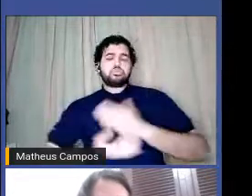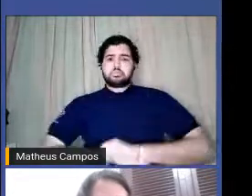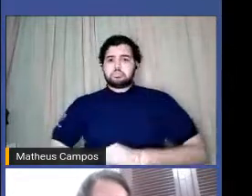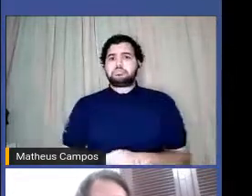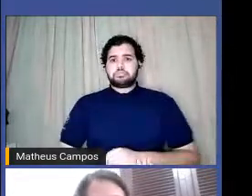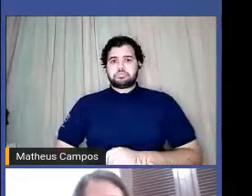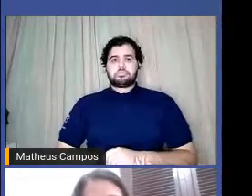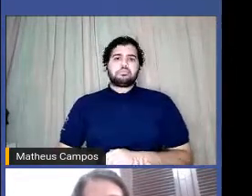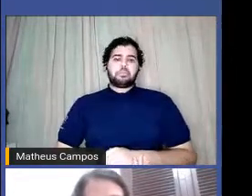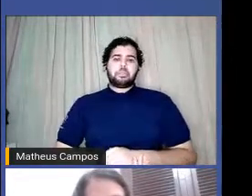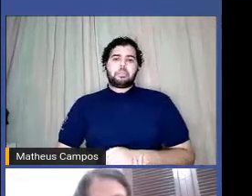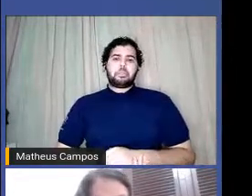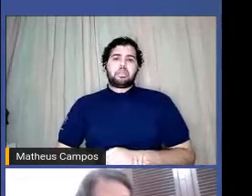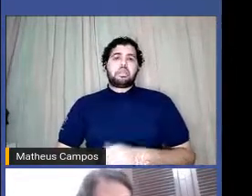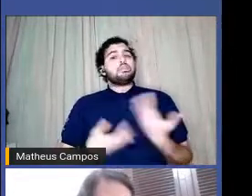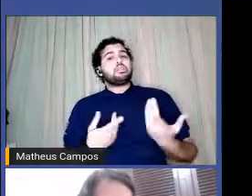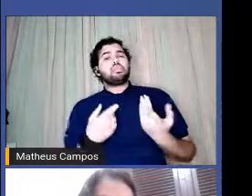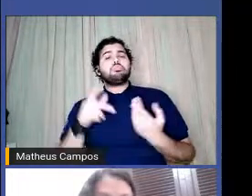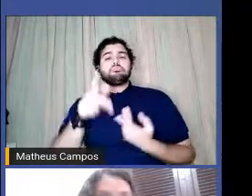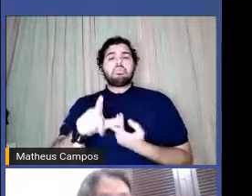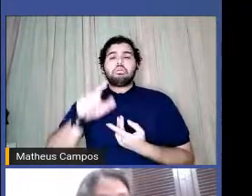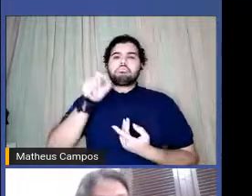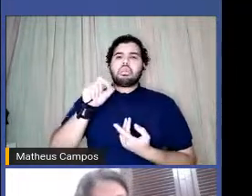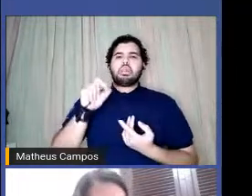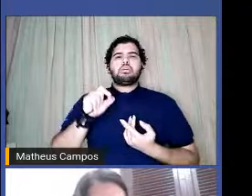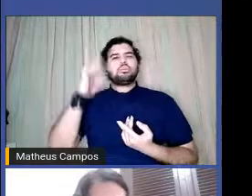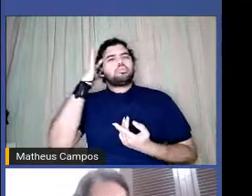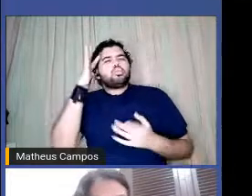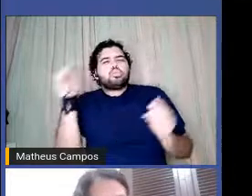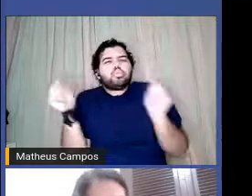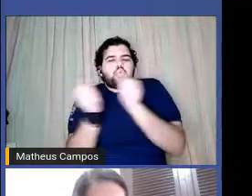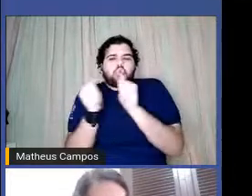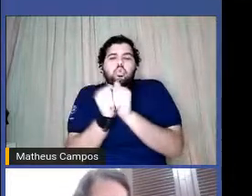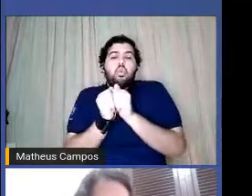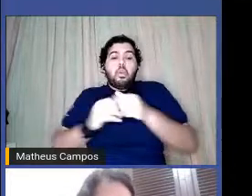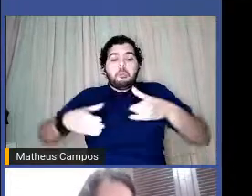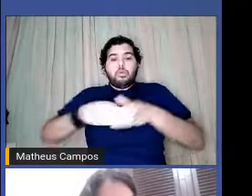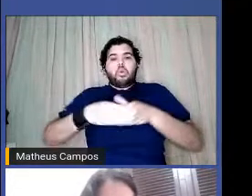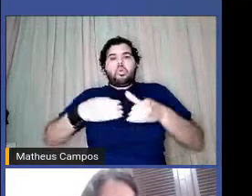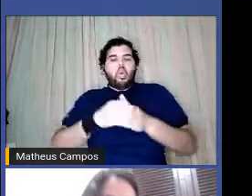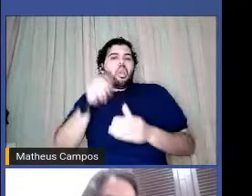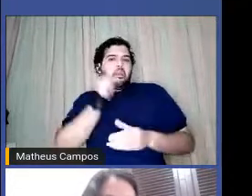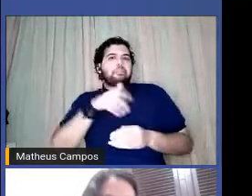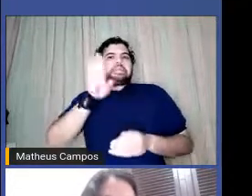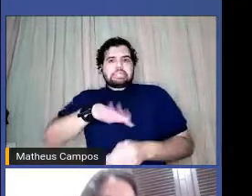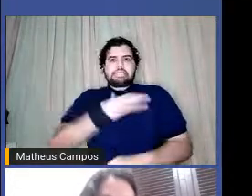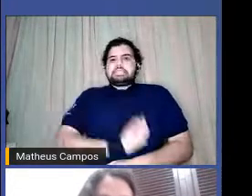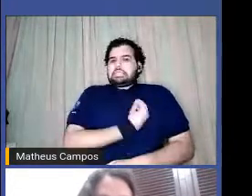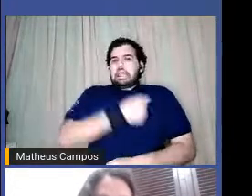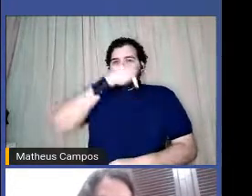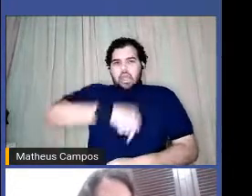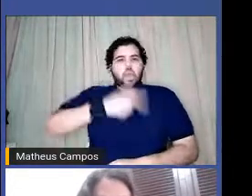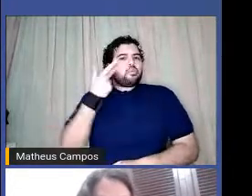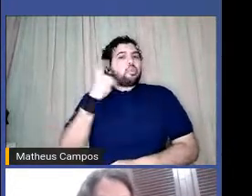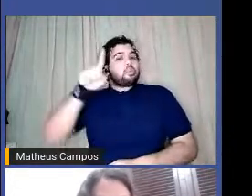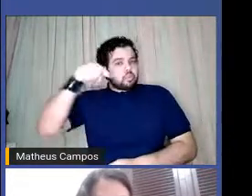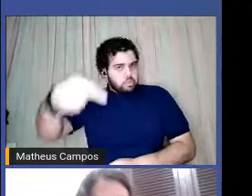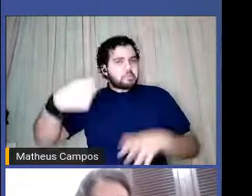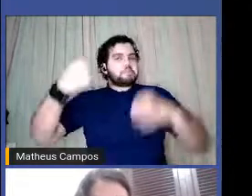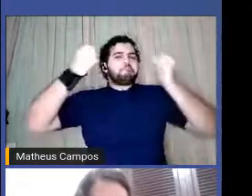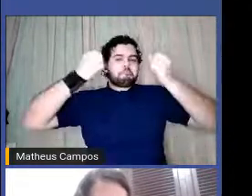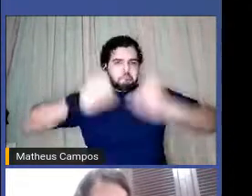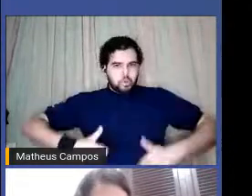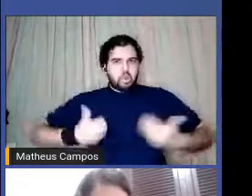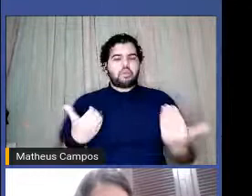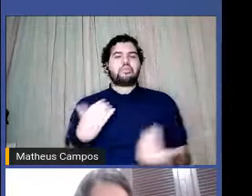e a gente resolveu pensar junto com uma coletiva de mulheres que já existia aqui em Fortaleza, que a gente vai já falar um pouco mais, que é a